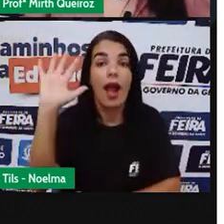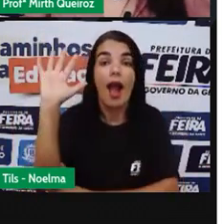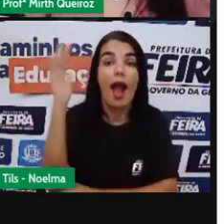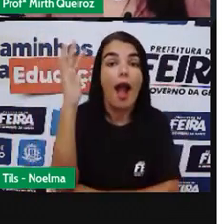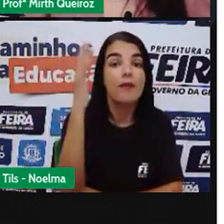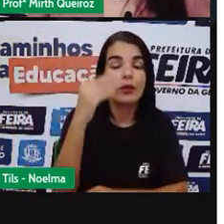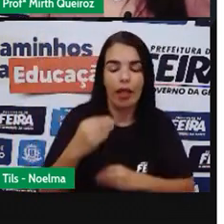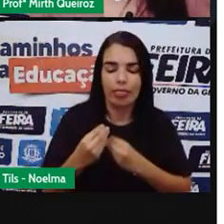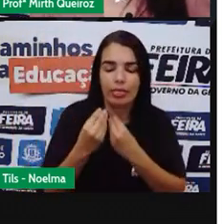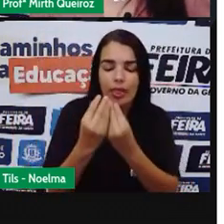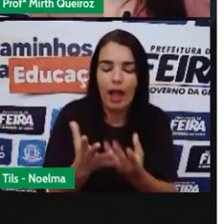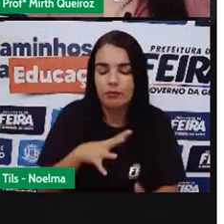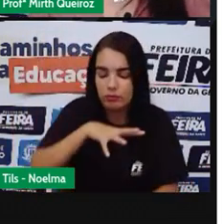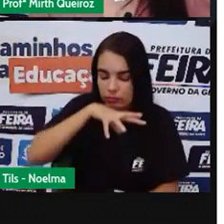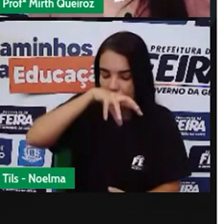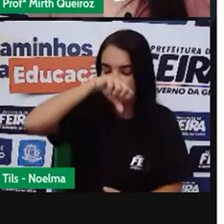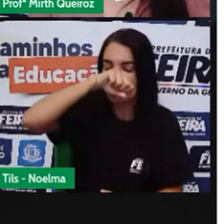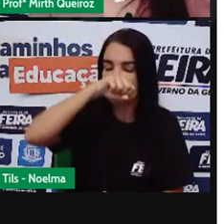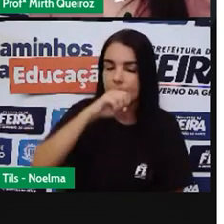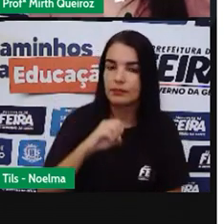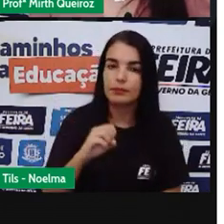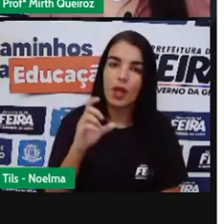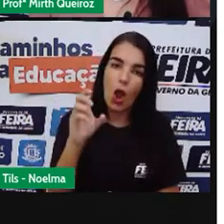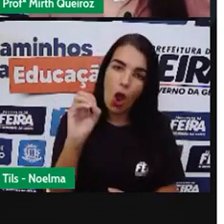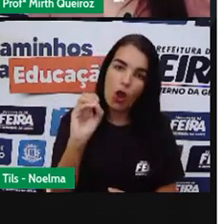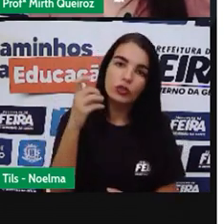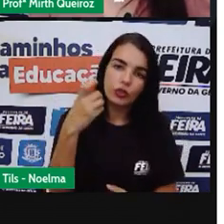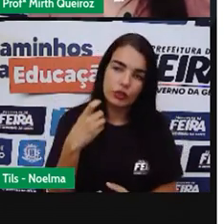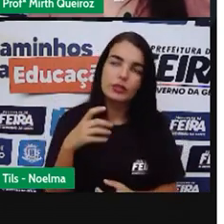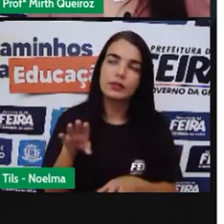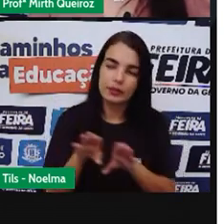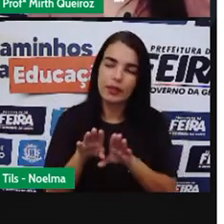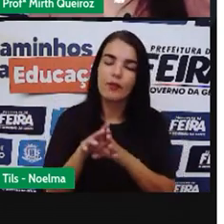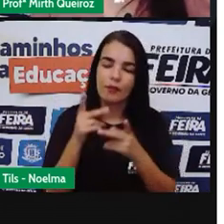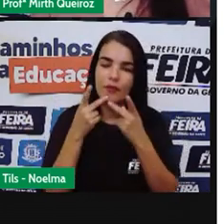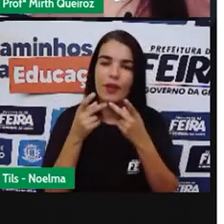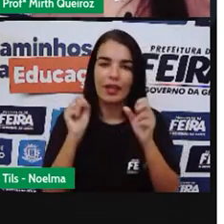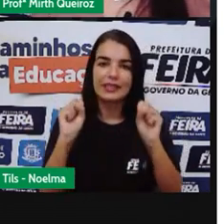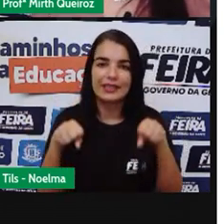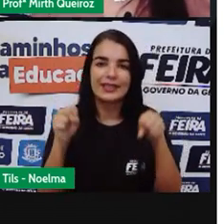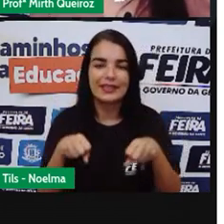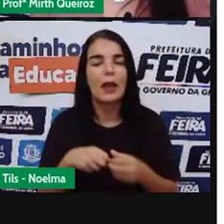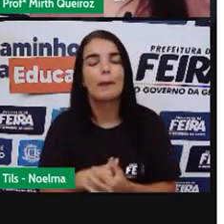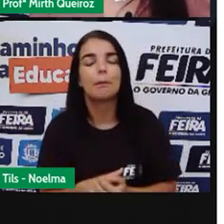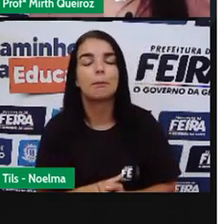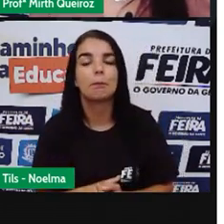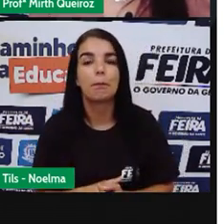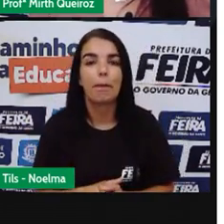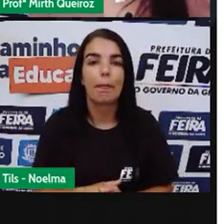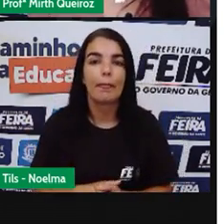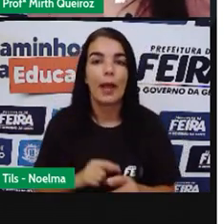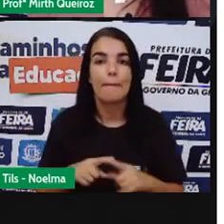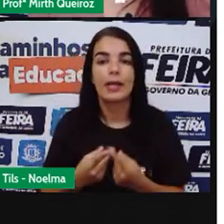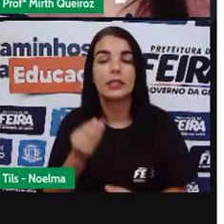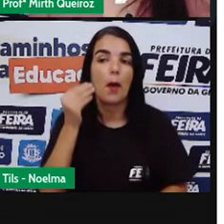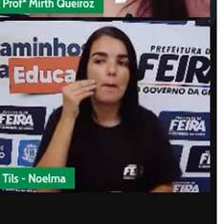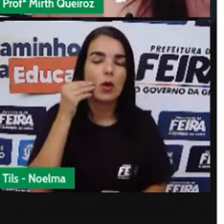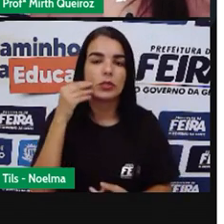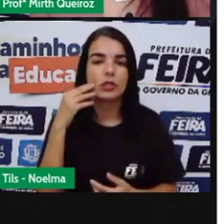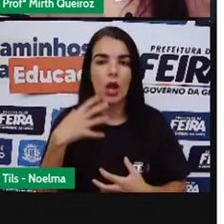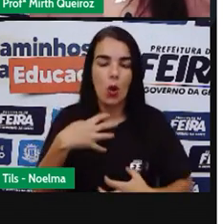gente Então a natureza Ela fala sim com a gente Só que ela fala A partir De que Gente